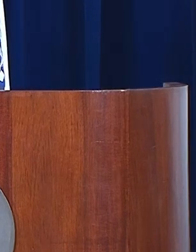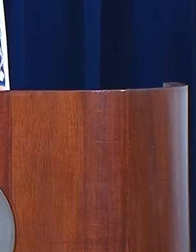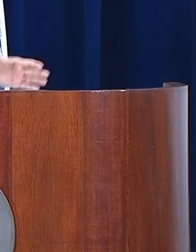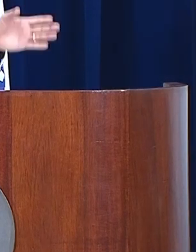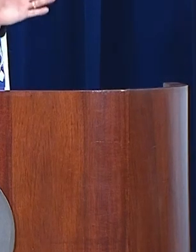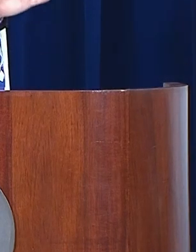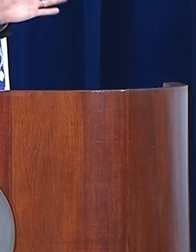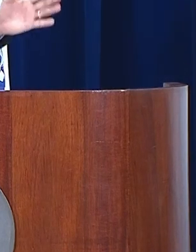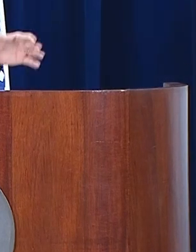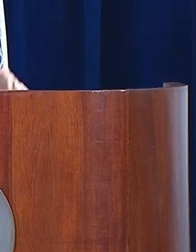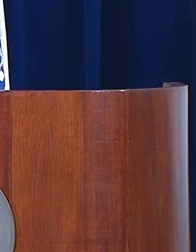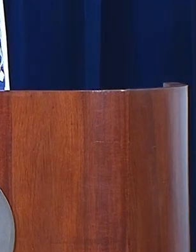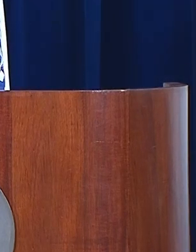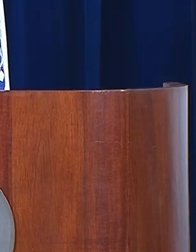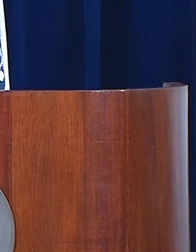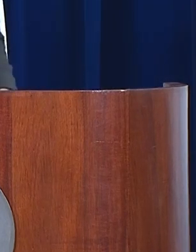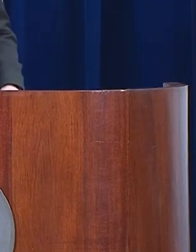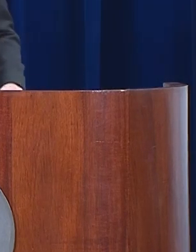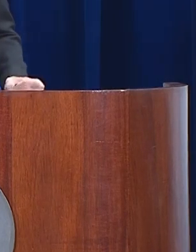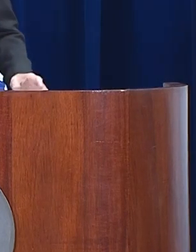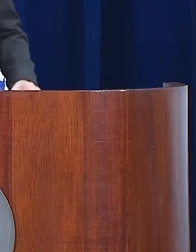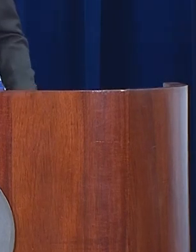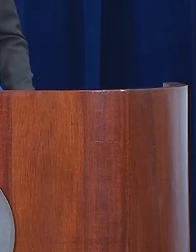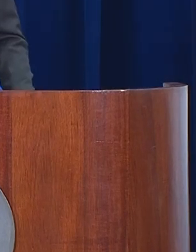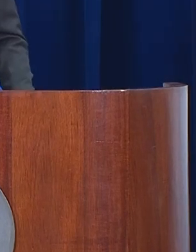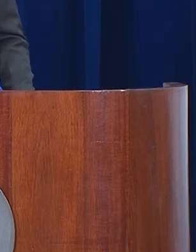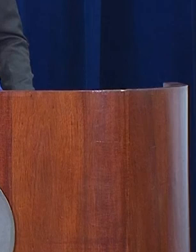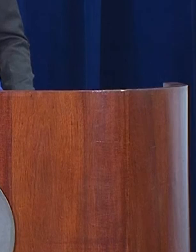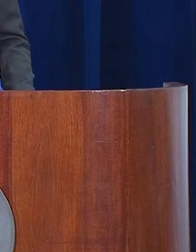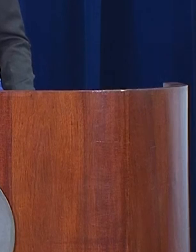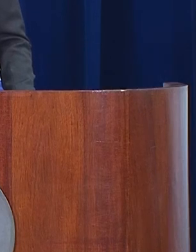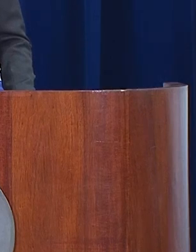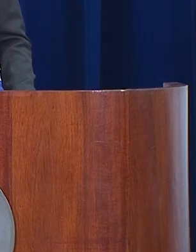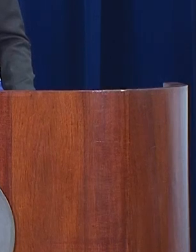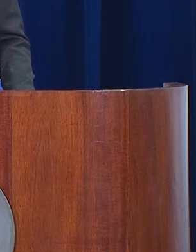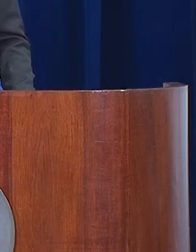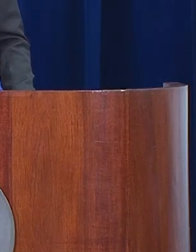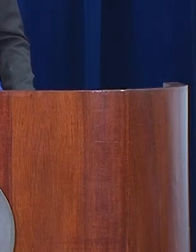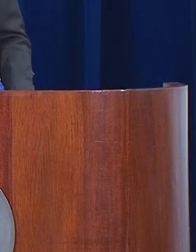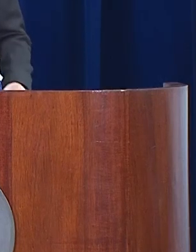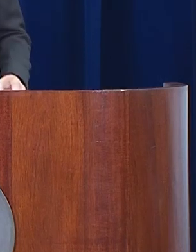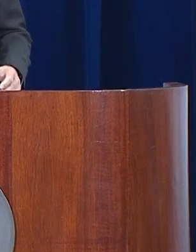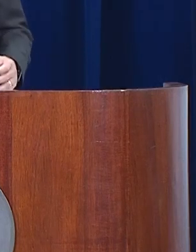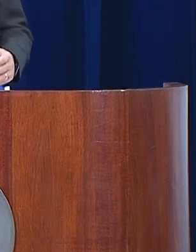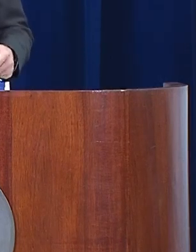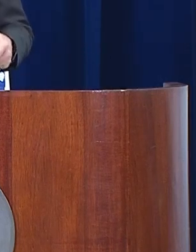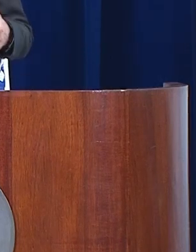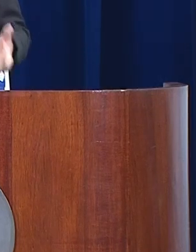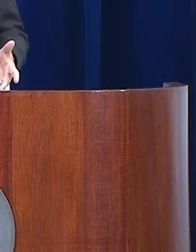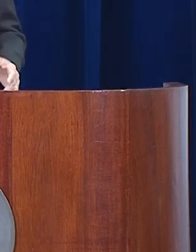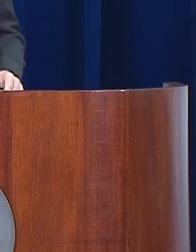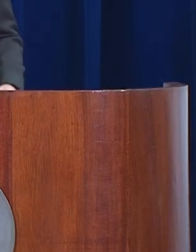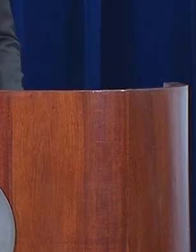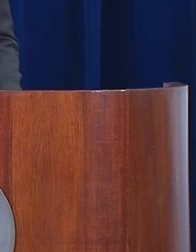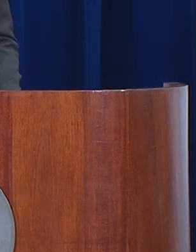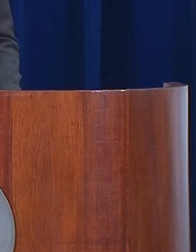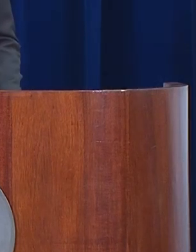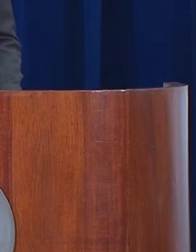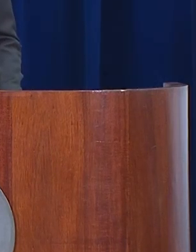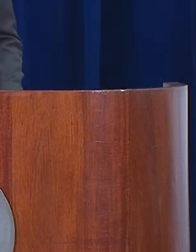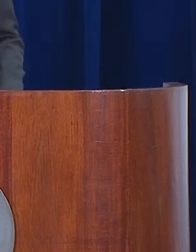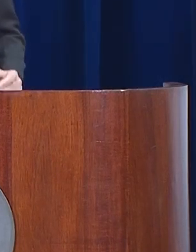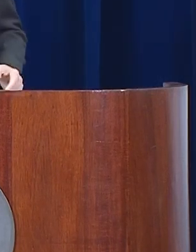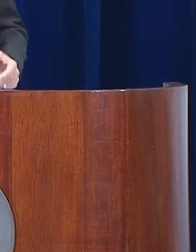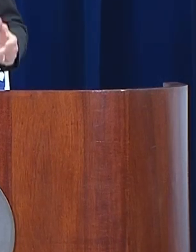o ministro fazer um bom trabalho, excepcional, ele tem que se preocupar também com quem faz aquele trabalho